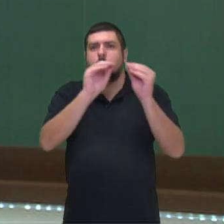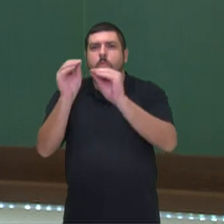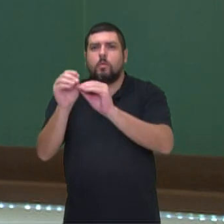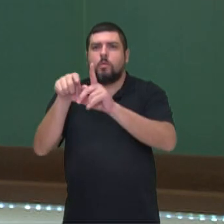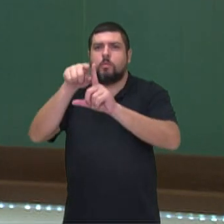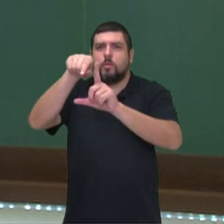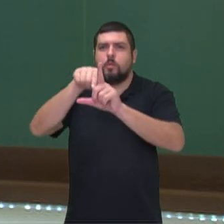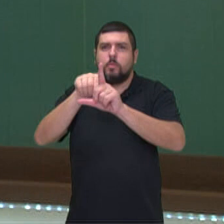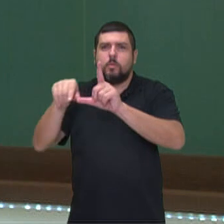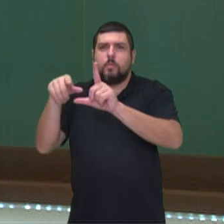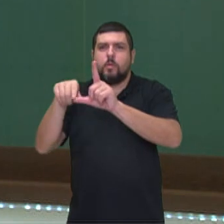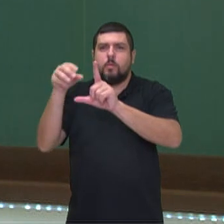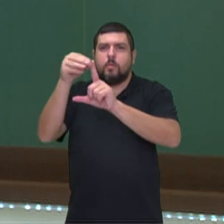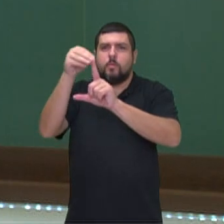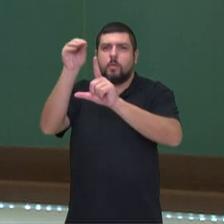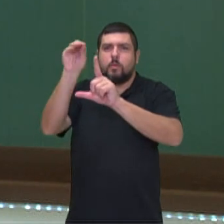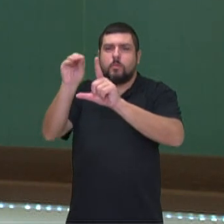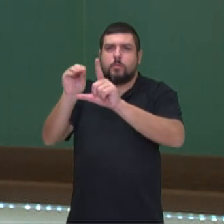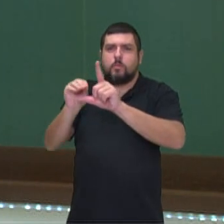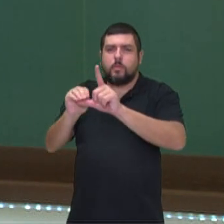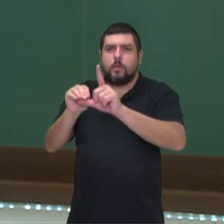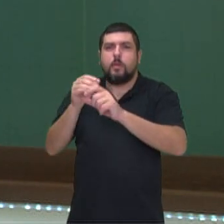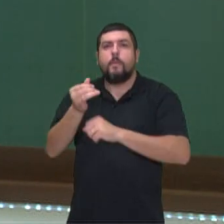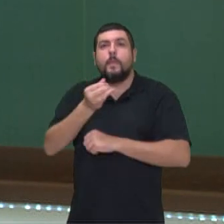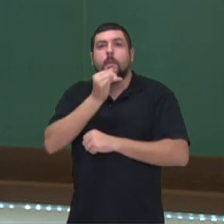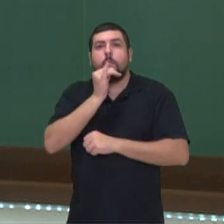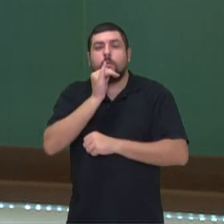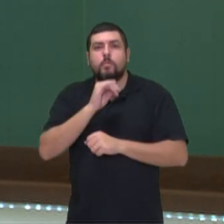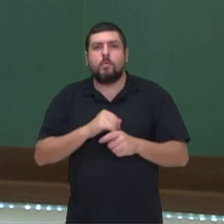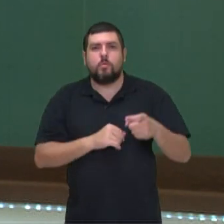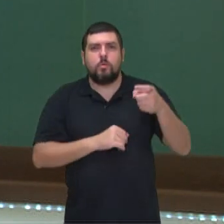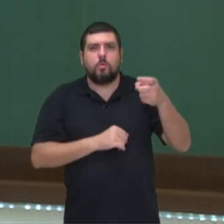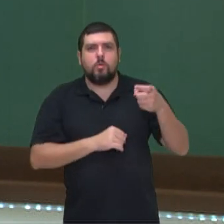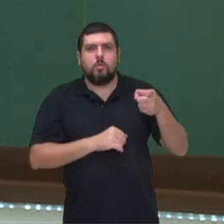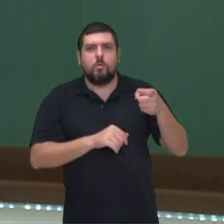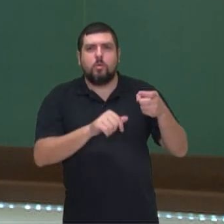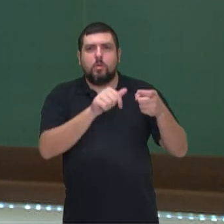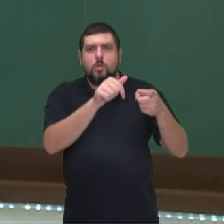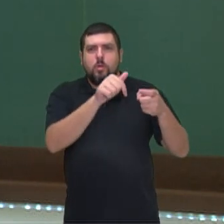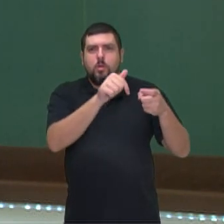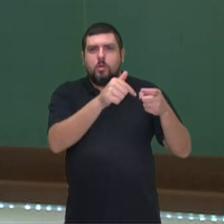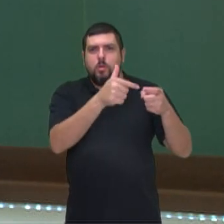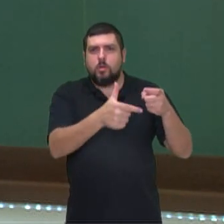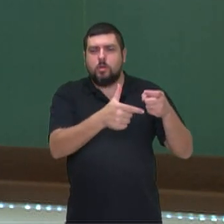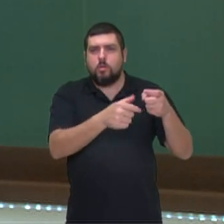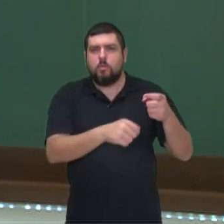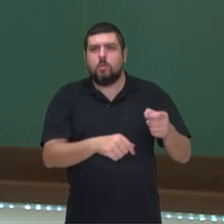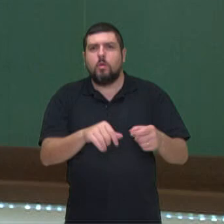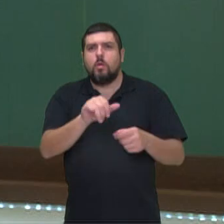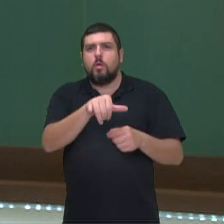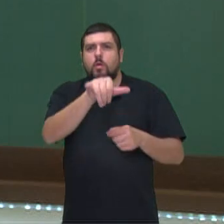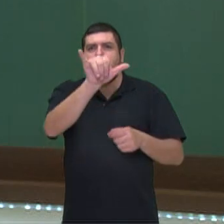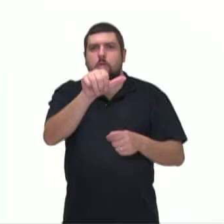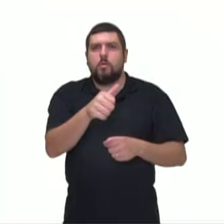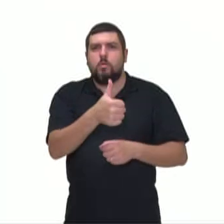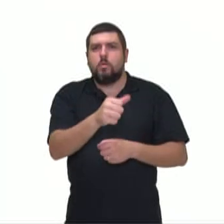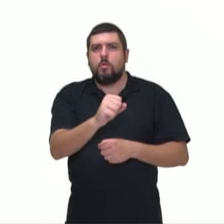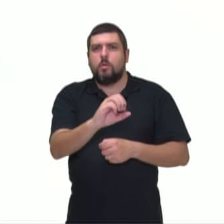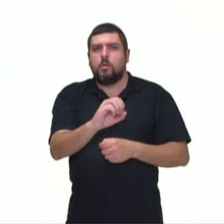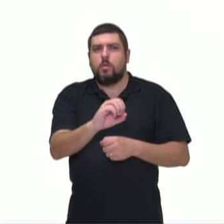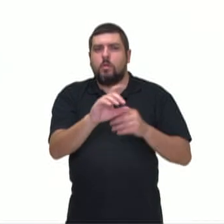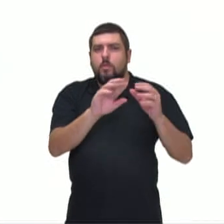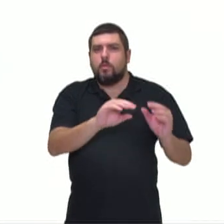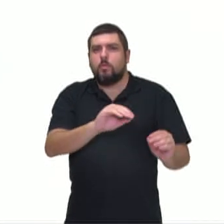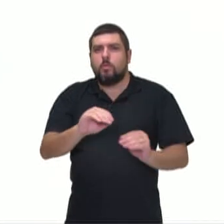associar, nesse caso, por exemplo, quando o X é 72, o Y é igual a 180. E nós conseguimos, sim,